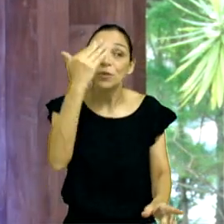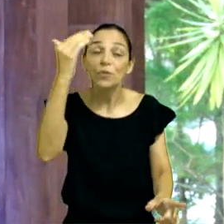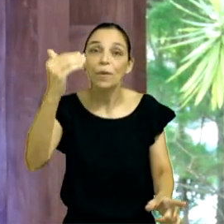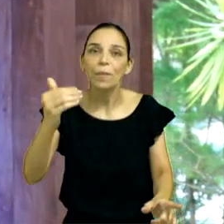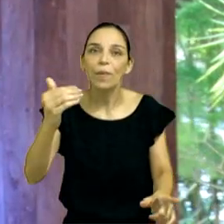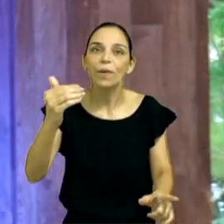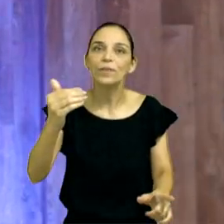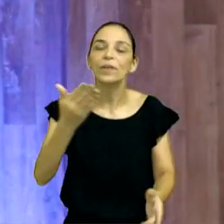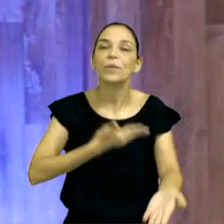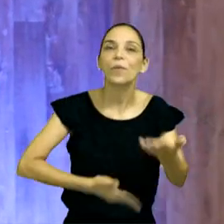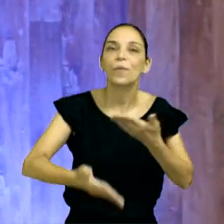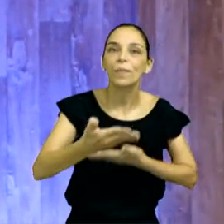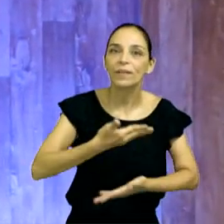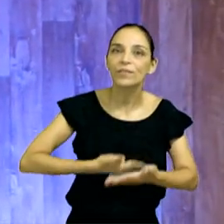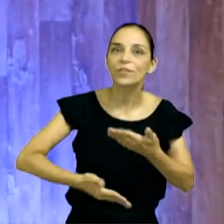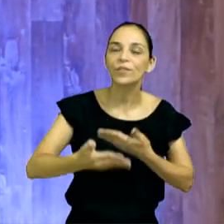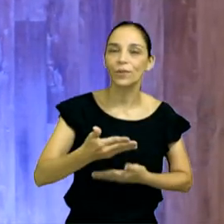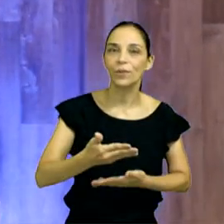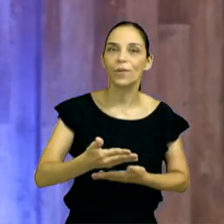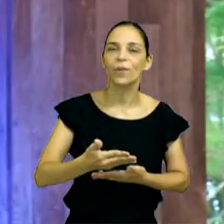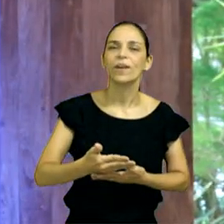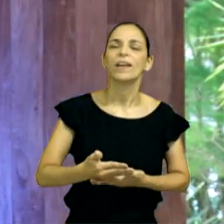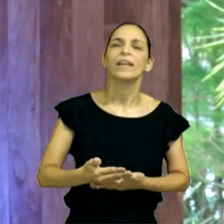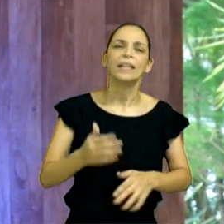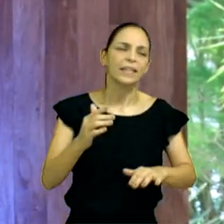casado, depois fiquei noivo de novo,